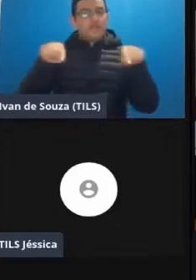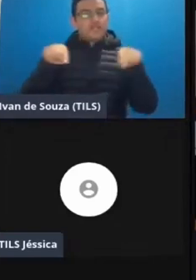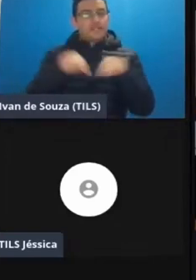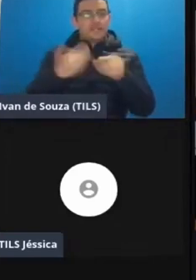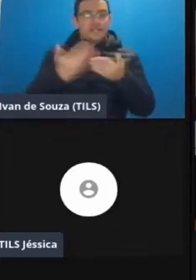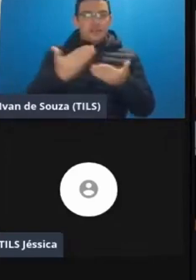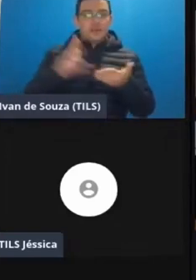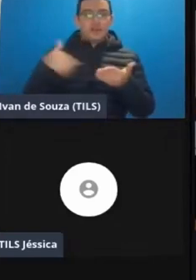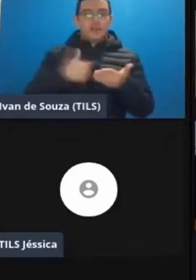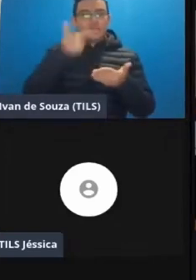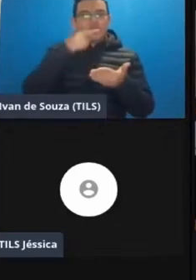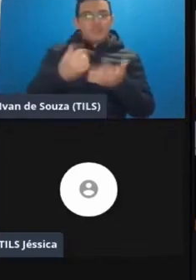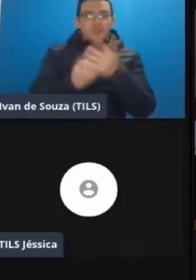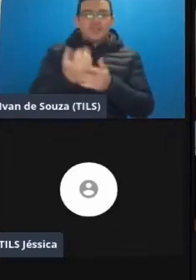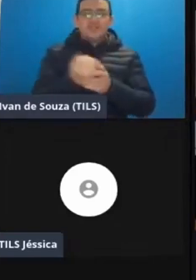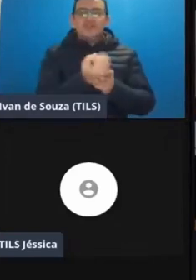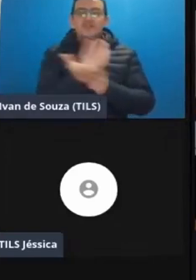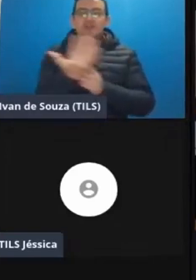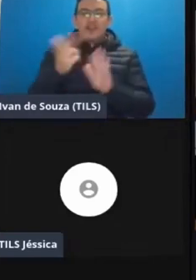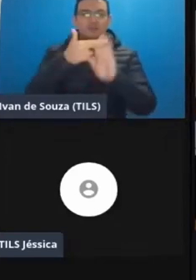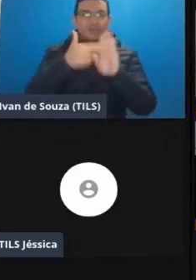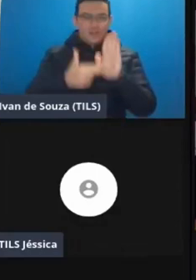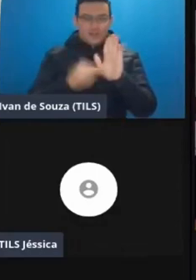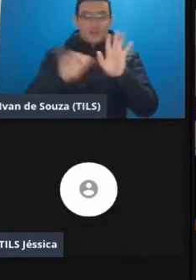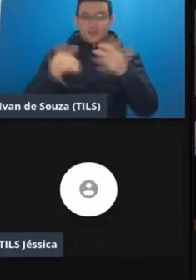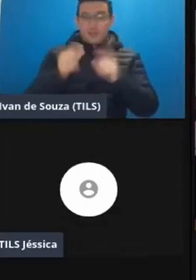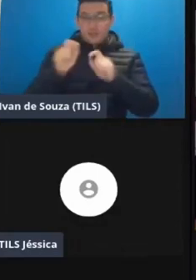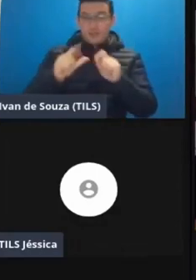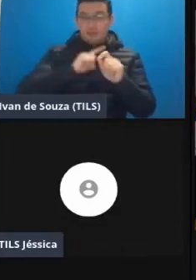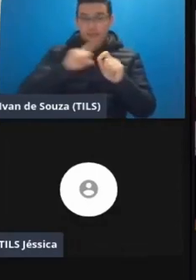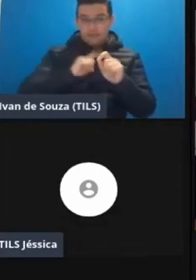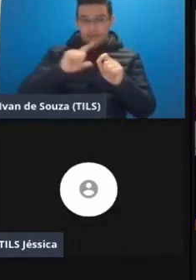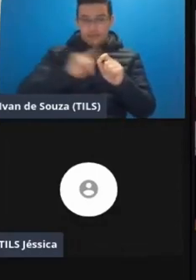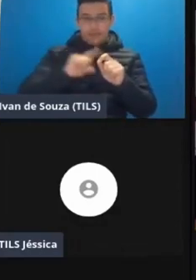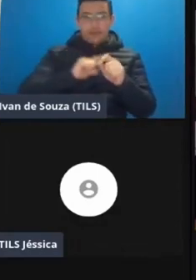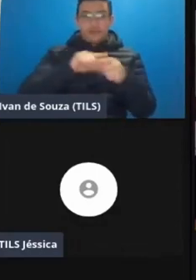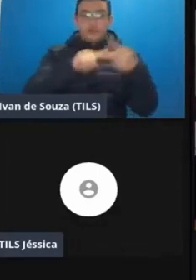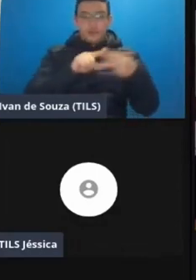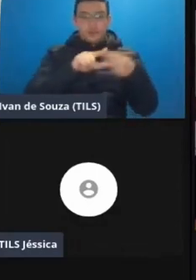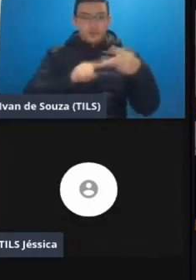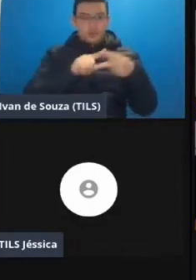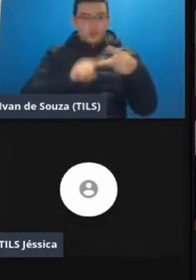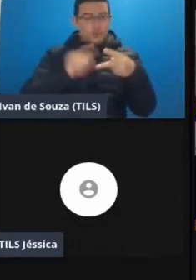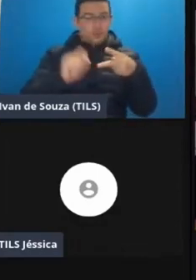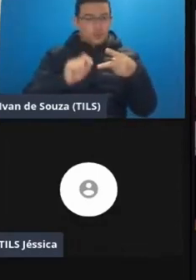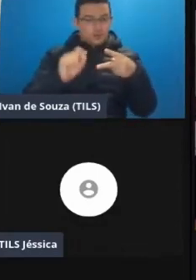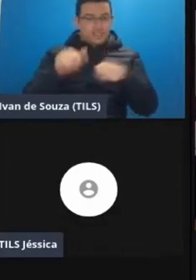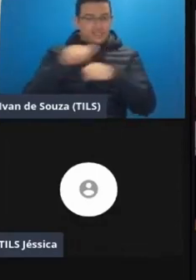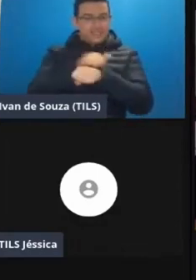onde nós podemos gerar diferentes relatórios então é temos aí é duas duas